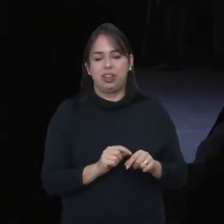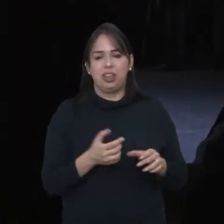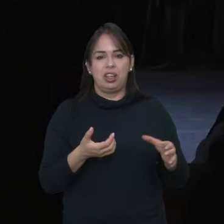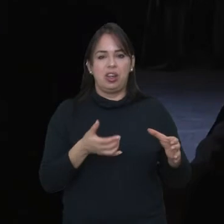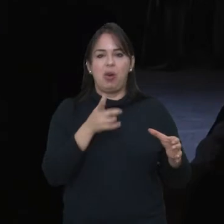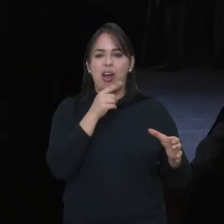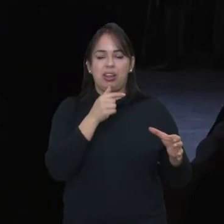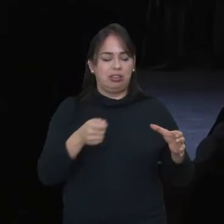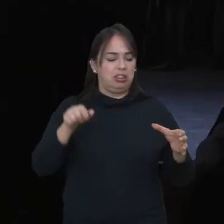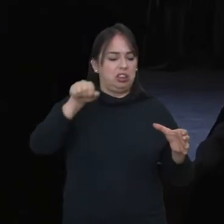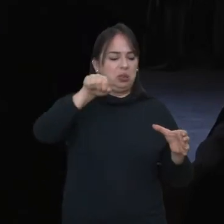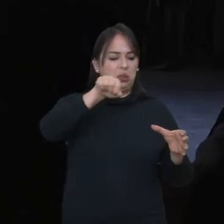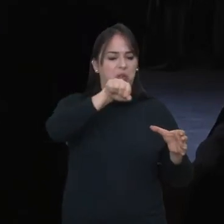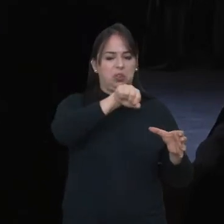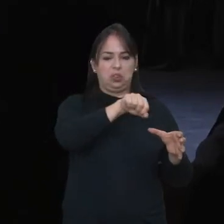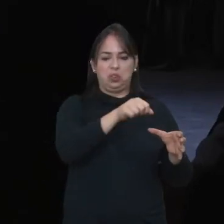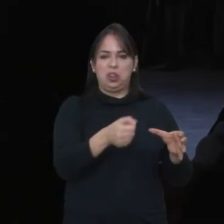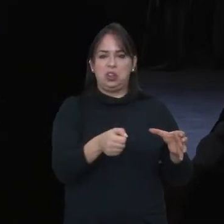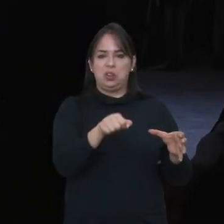É Eu reguei ele demais